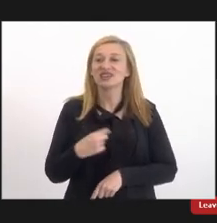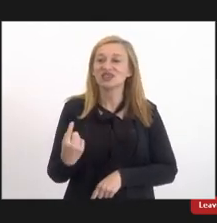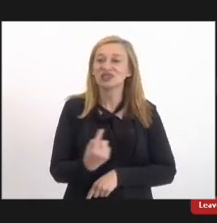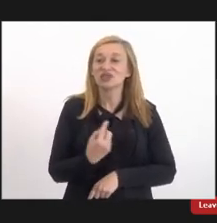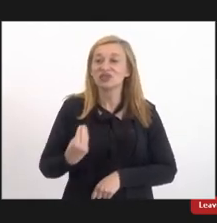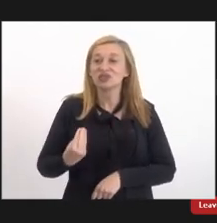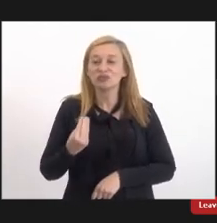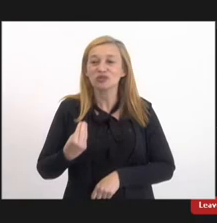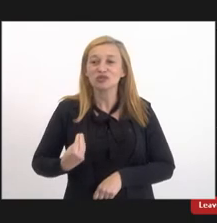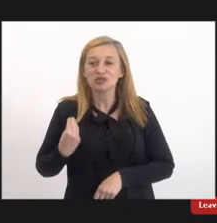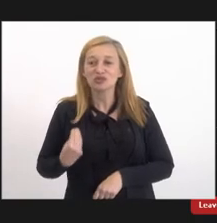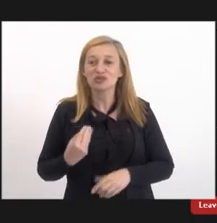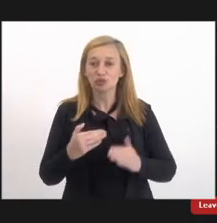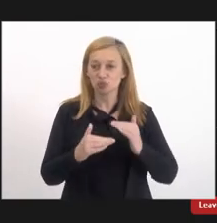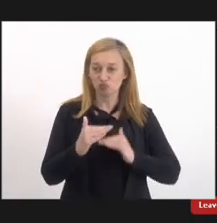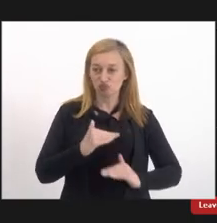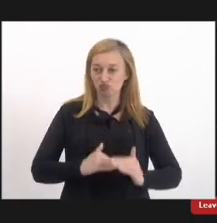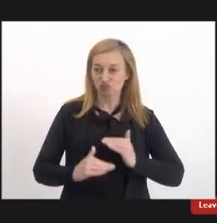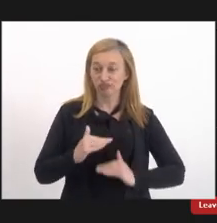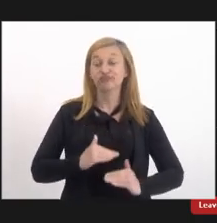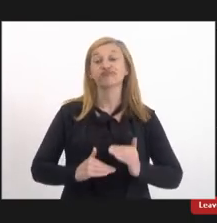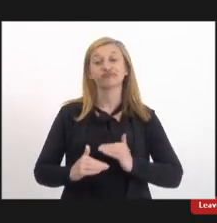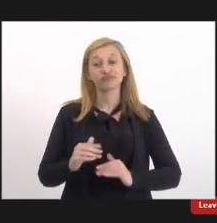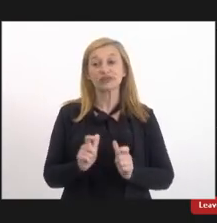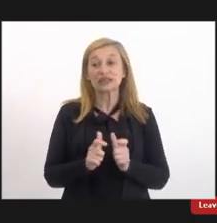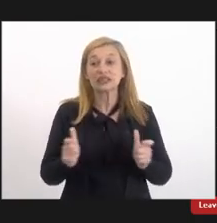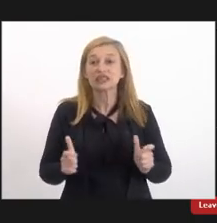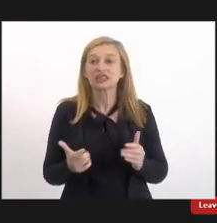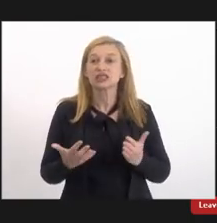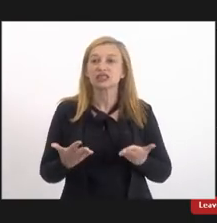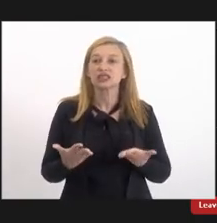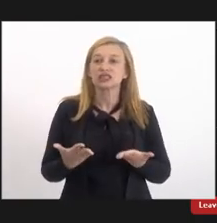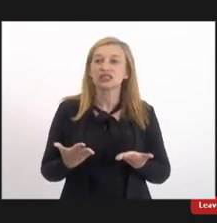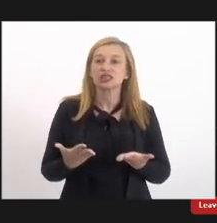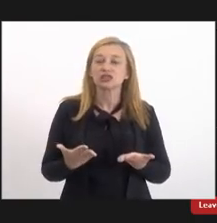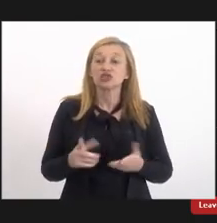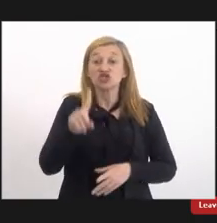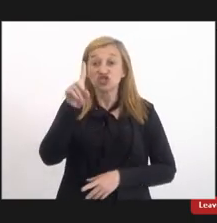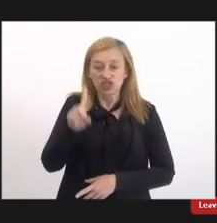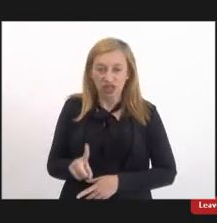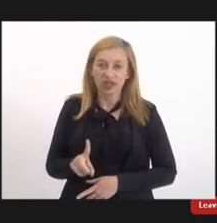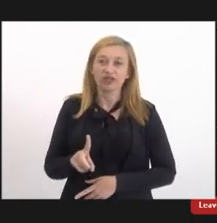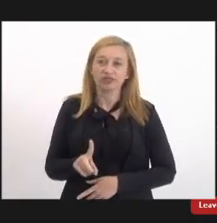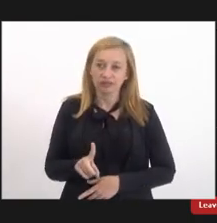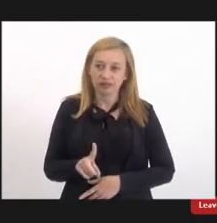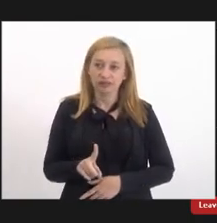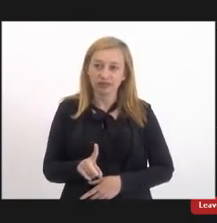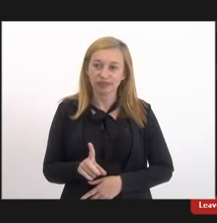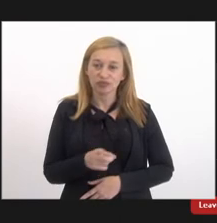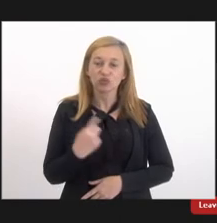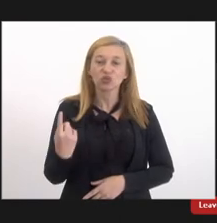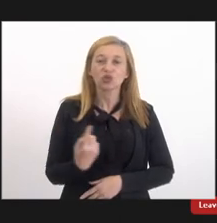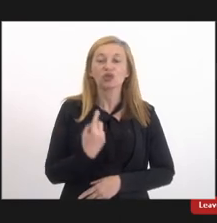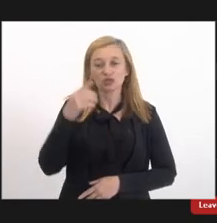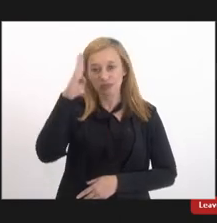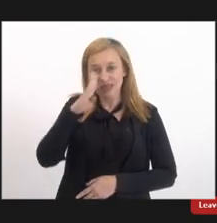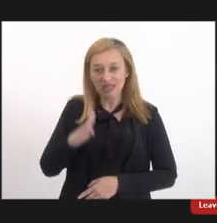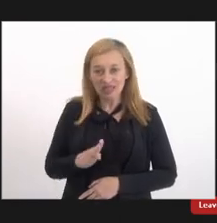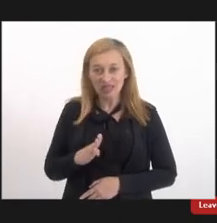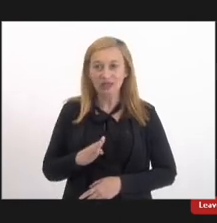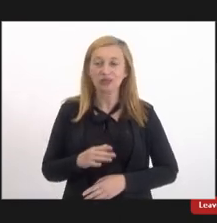vivendo um retrocesso muito grande de direitos aqui no nosso Brasil, né?